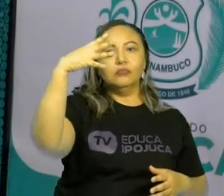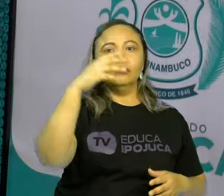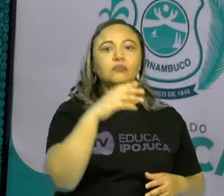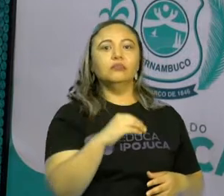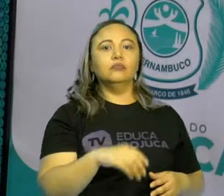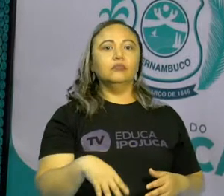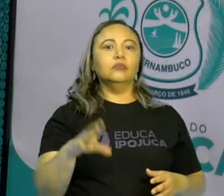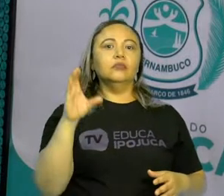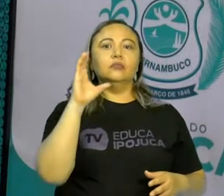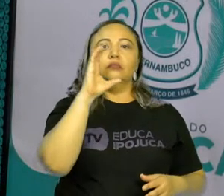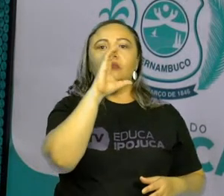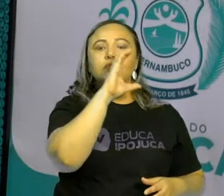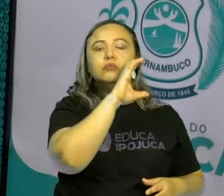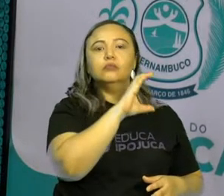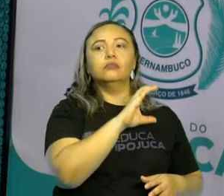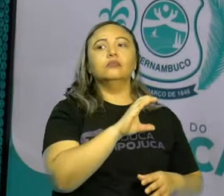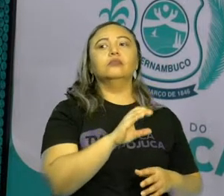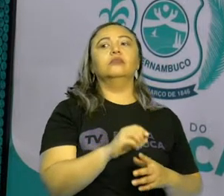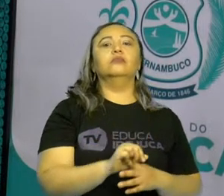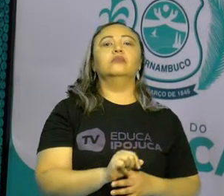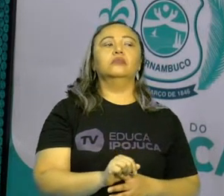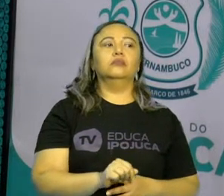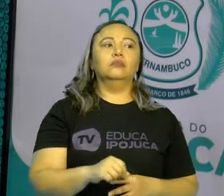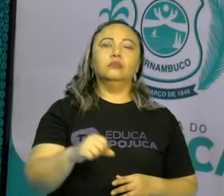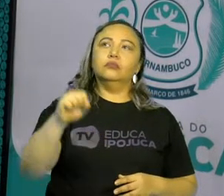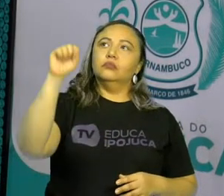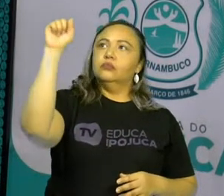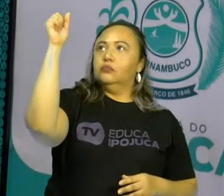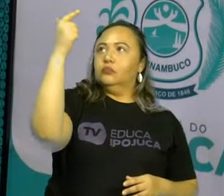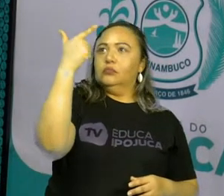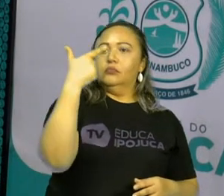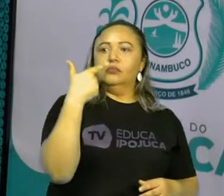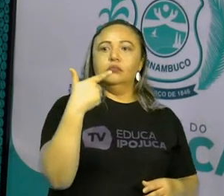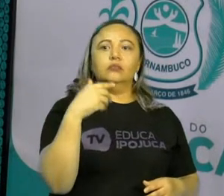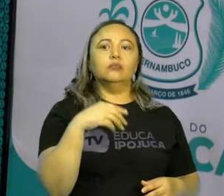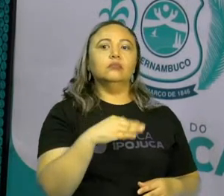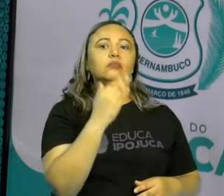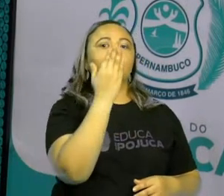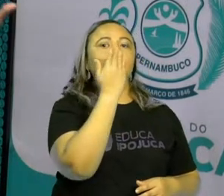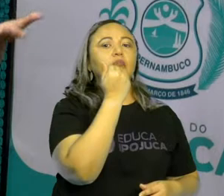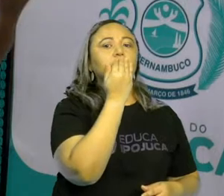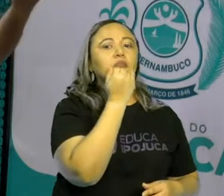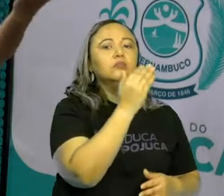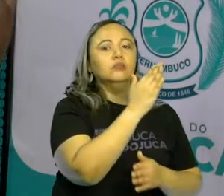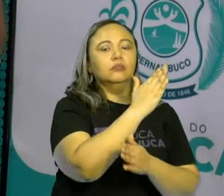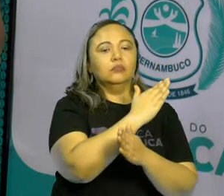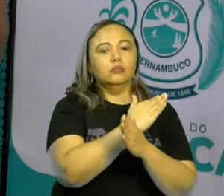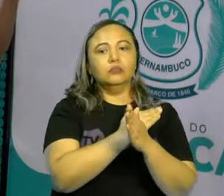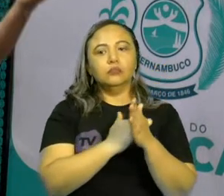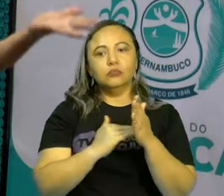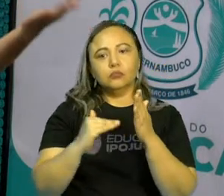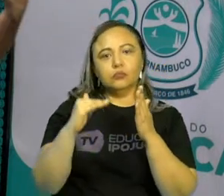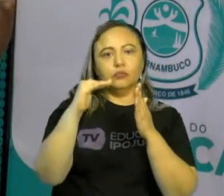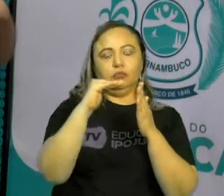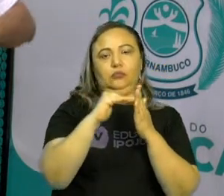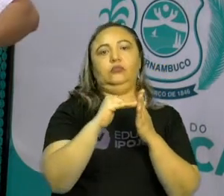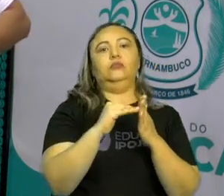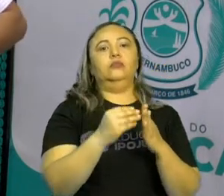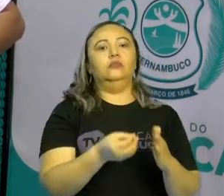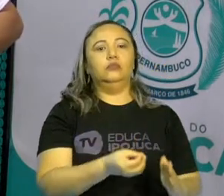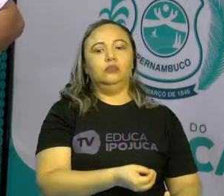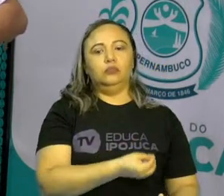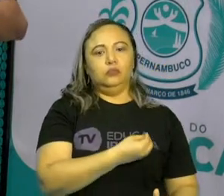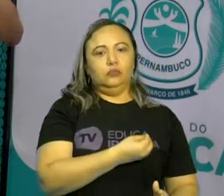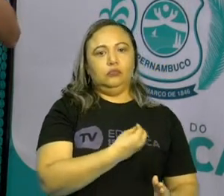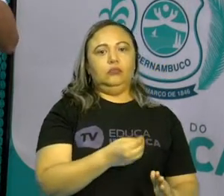de calor, de luz do sol, de alimentos. Todos os seres vivos, dependendo da classe